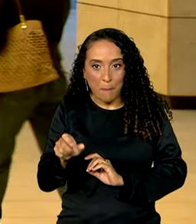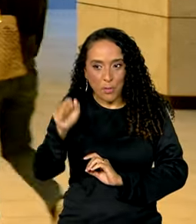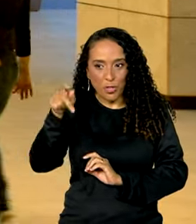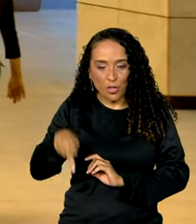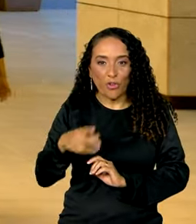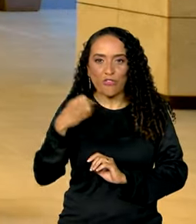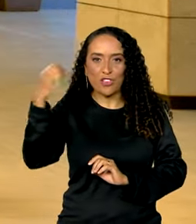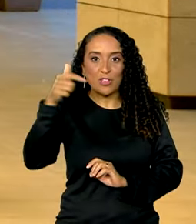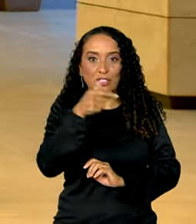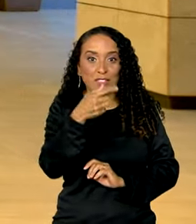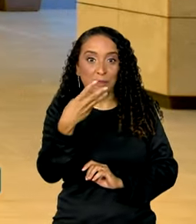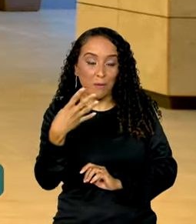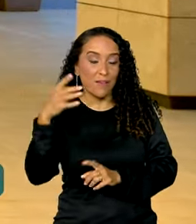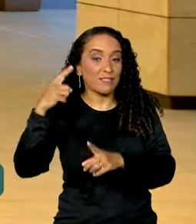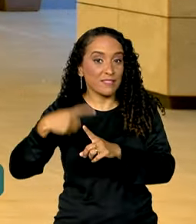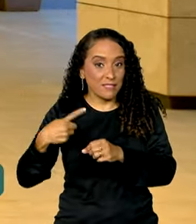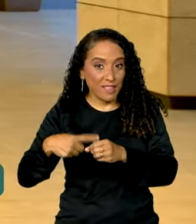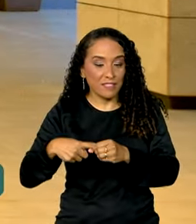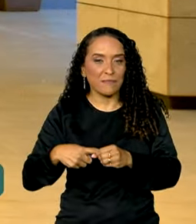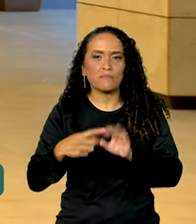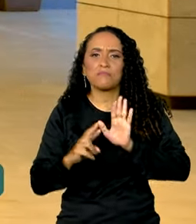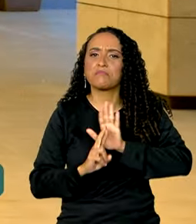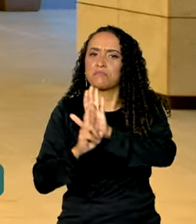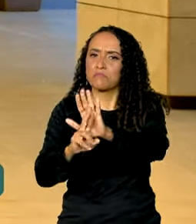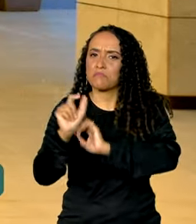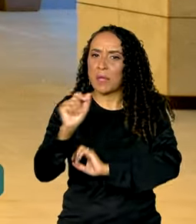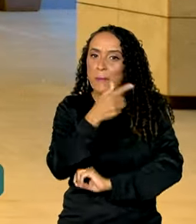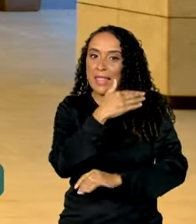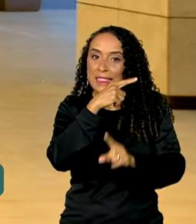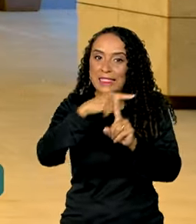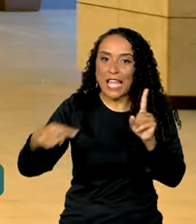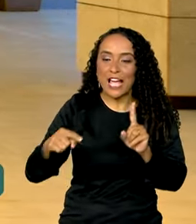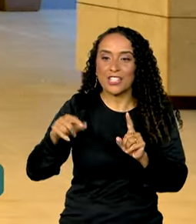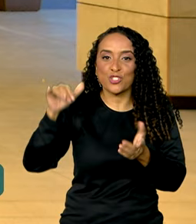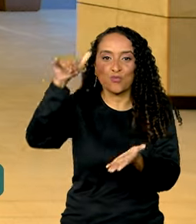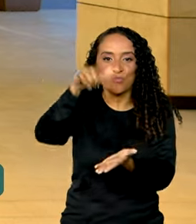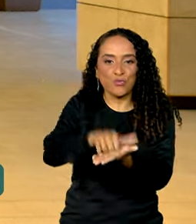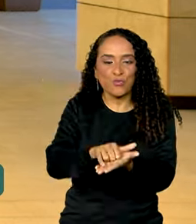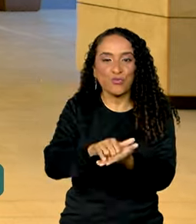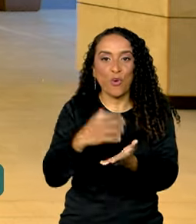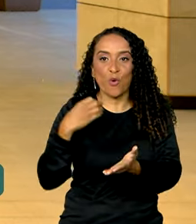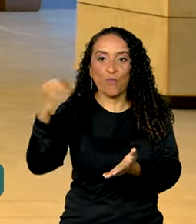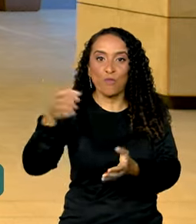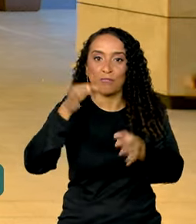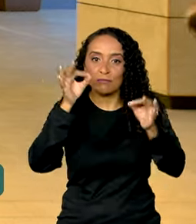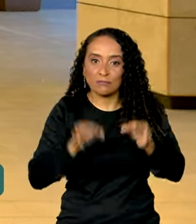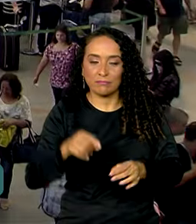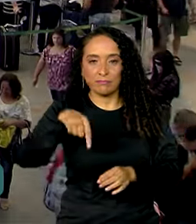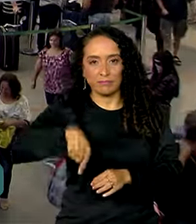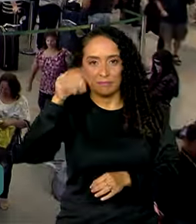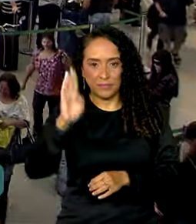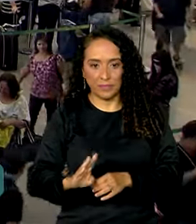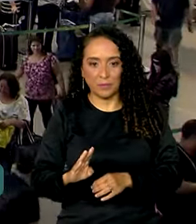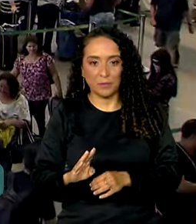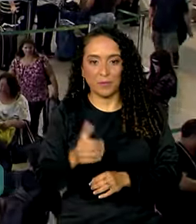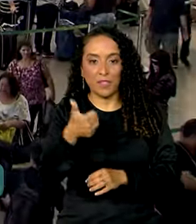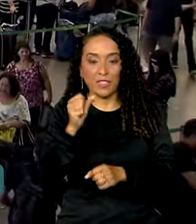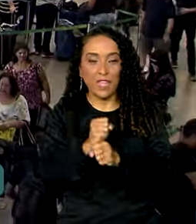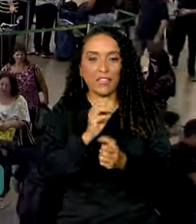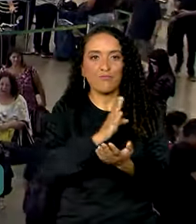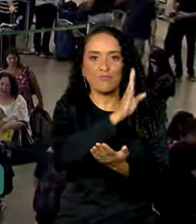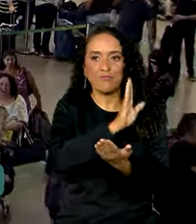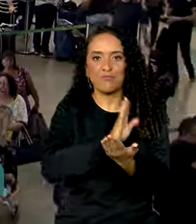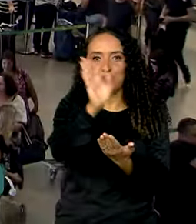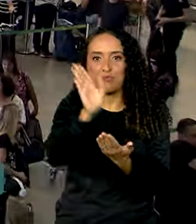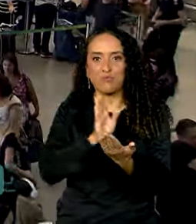para 74 cidades, o que representa metade dos aeroportos com voos regulares no país. Entre os 10 destinos